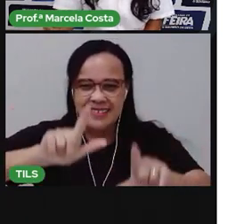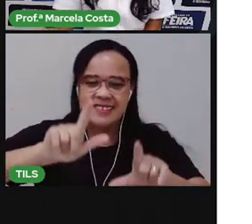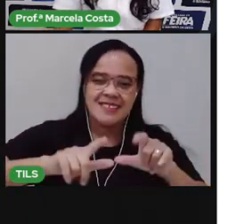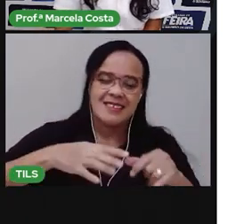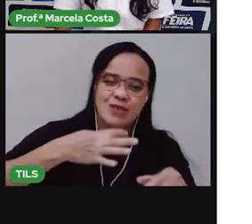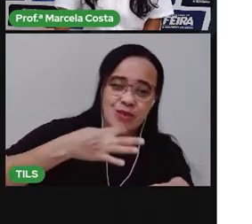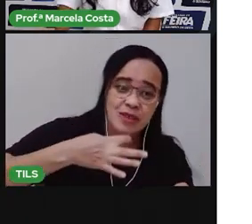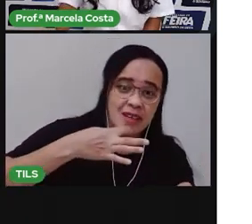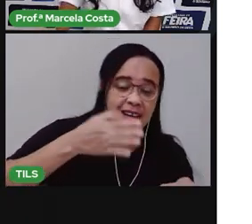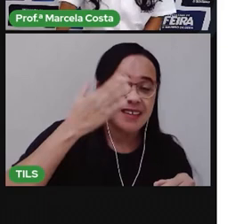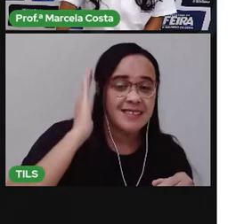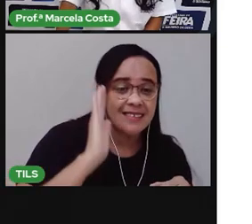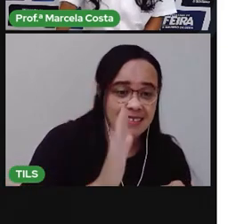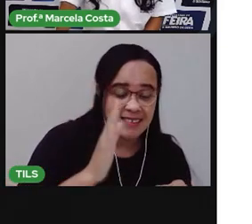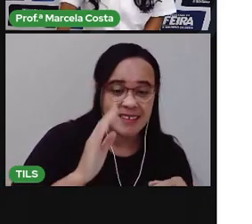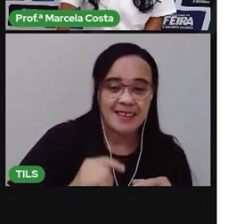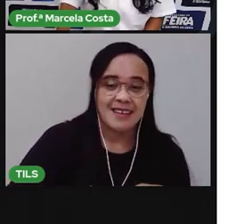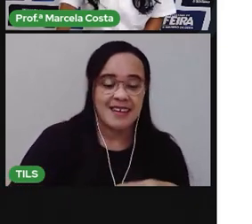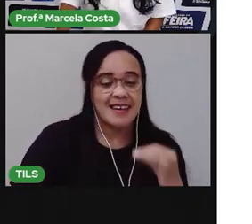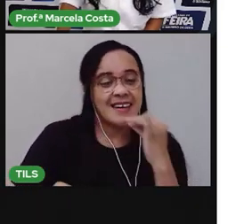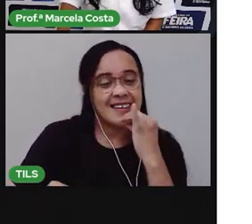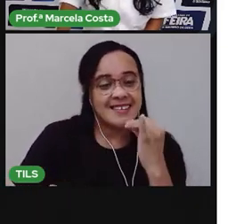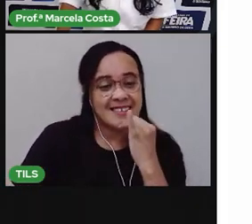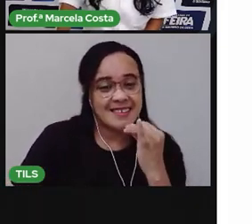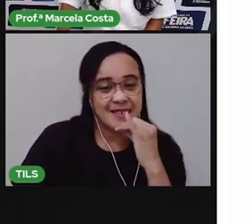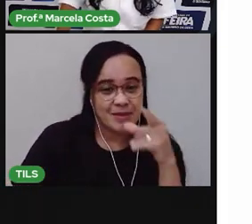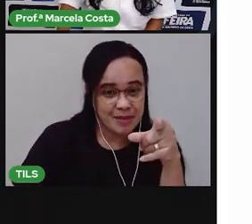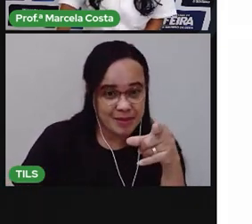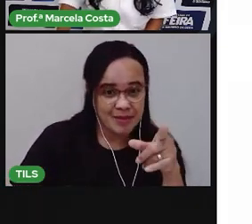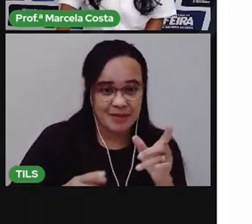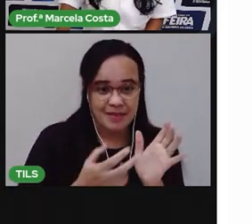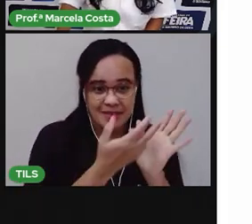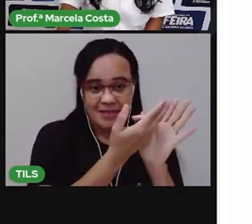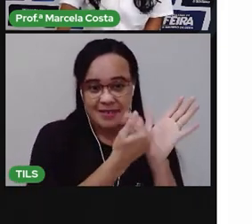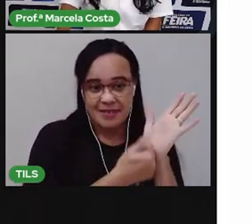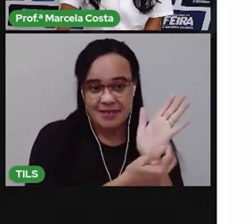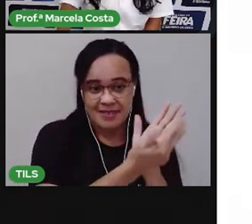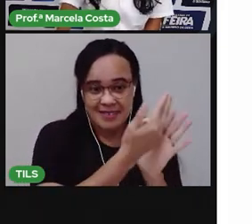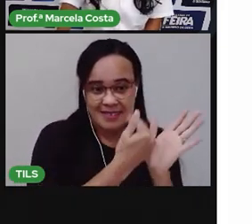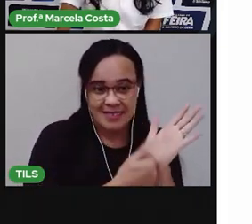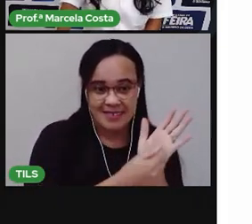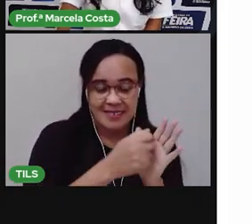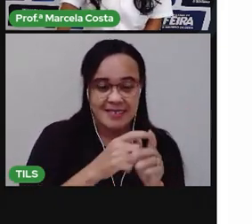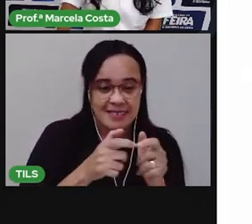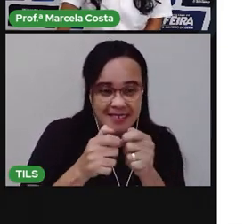se divertindo com esse brinquedo. Olha ele aqui. O videogame.